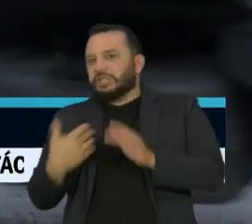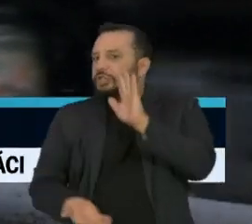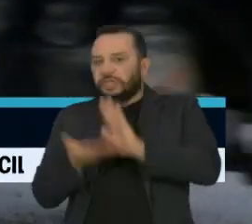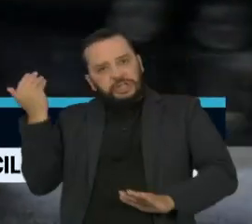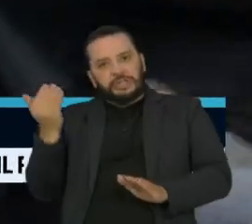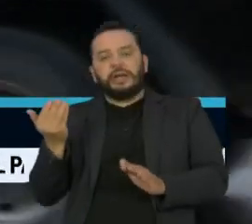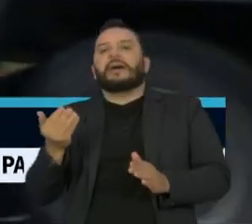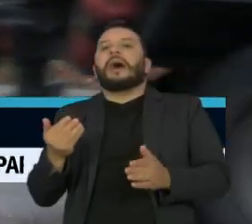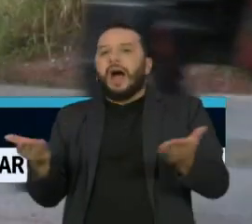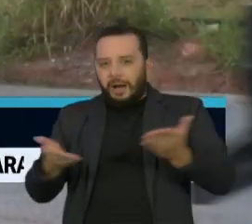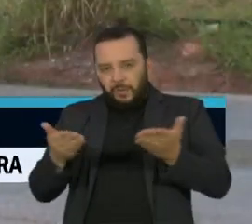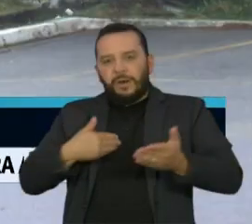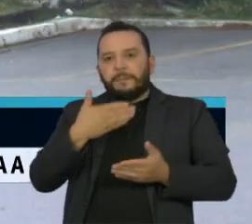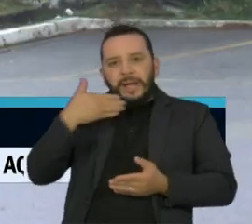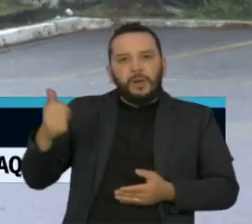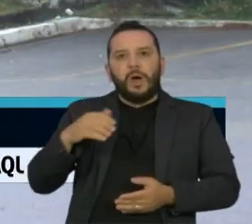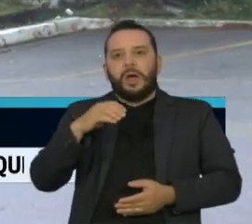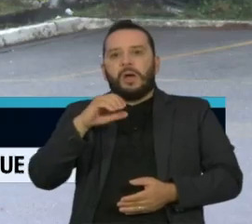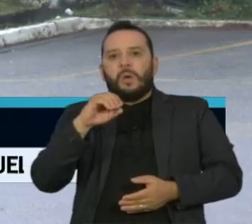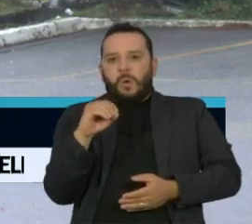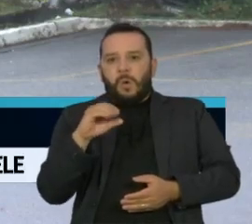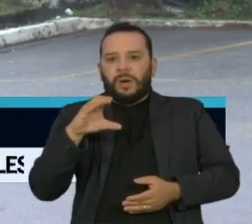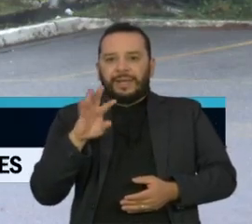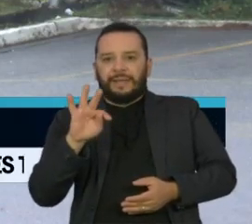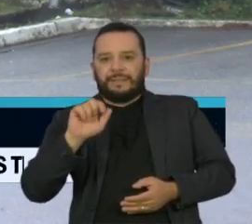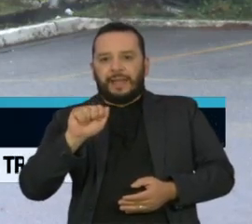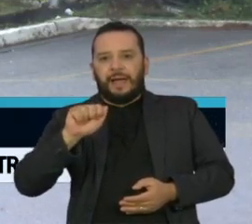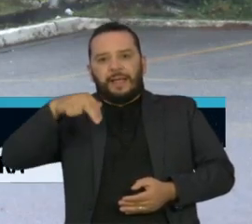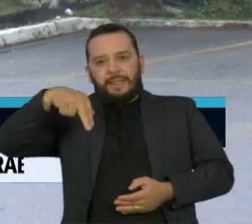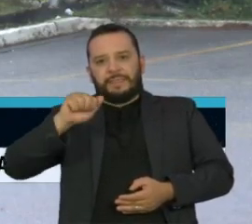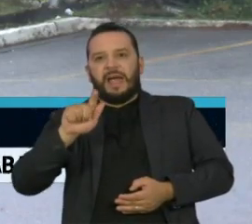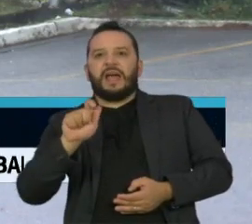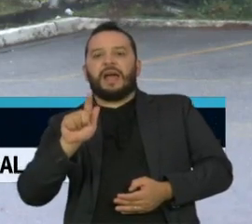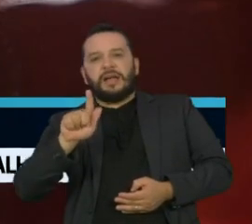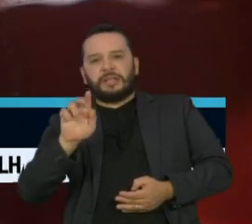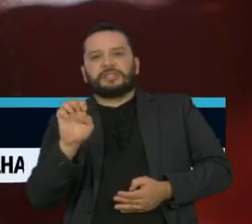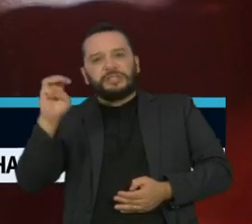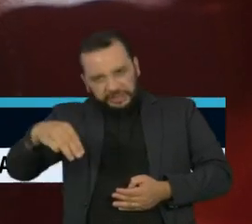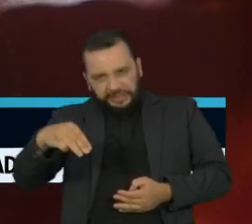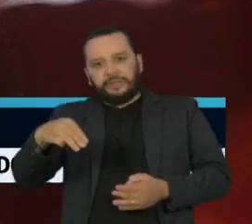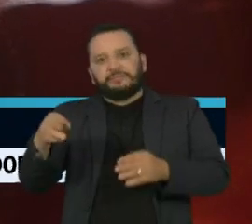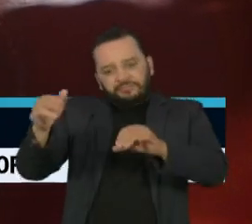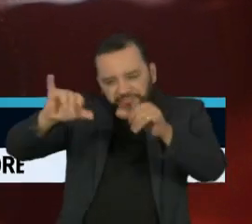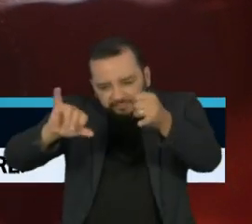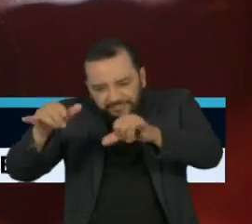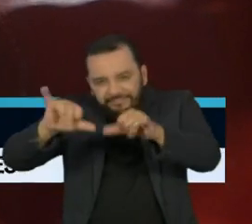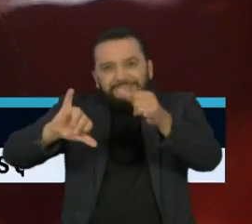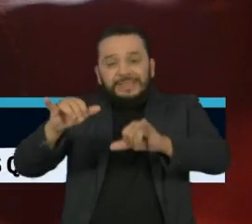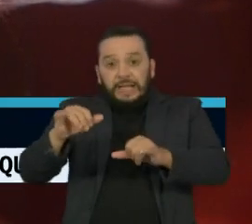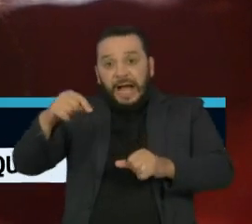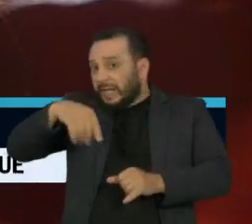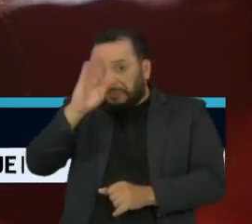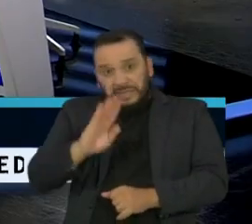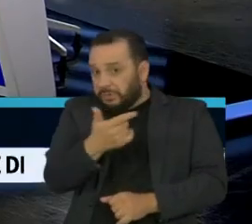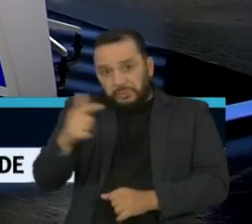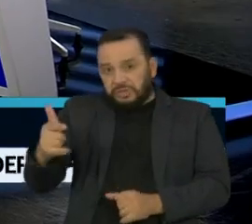na massa específica. Massa específica essa, que era um parâmetro que, então, nem era constável da especificação brasileira.